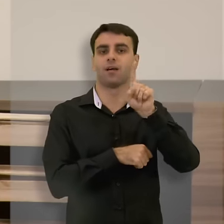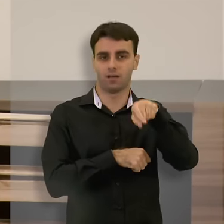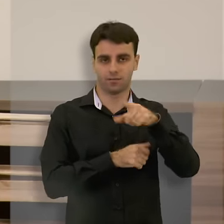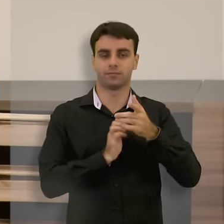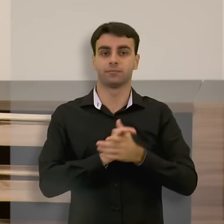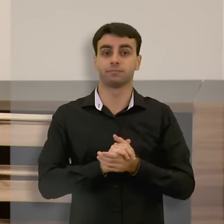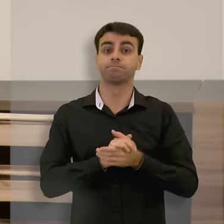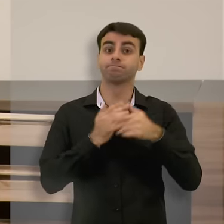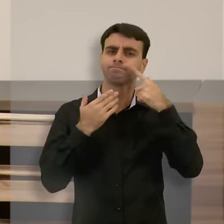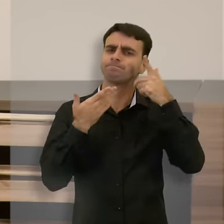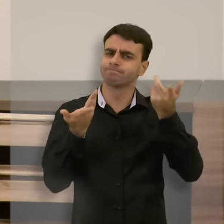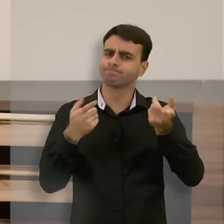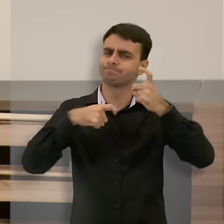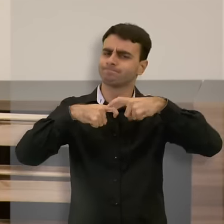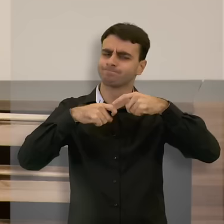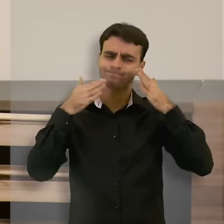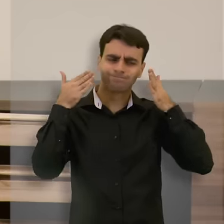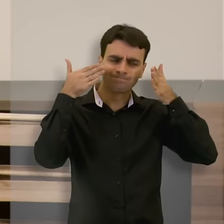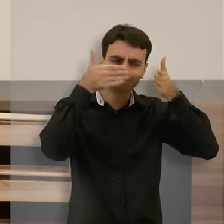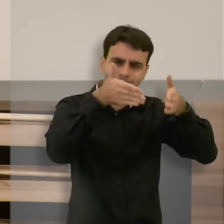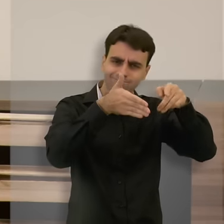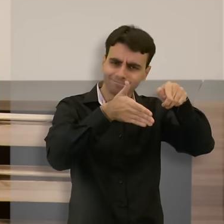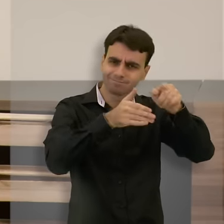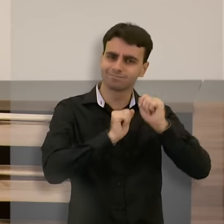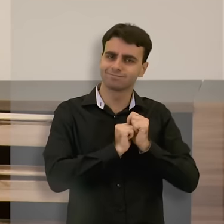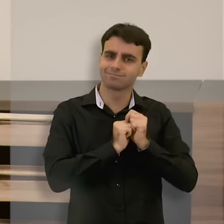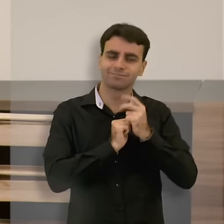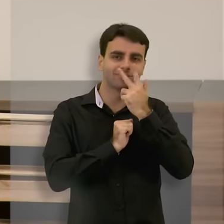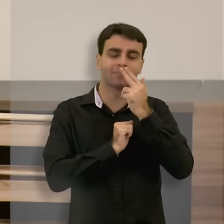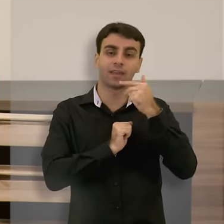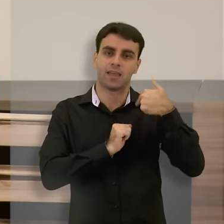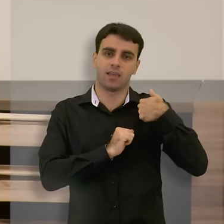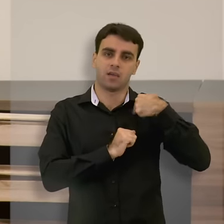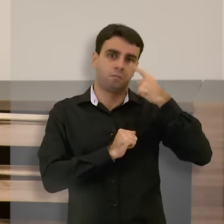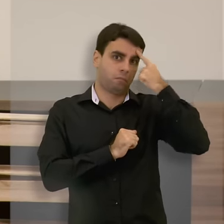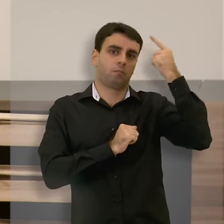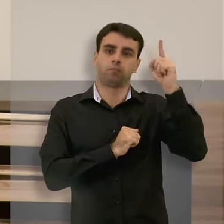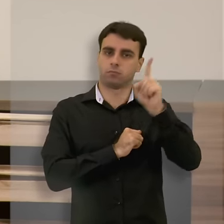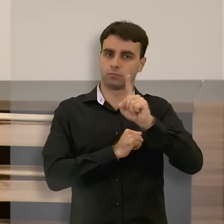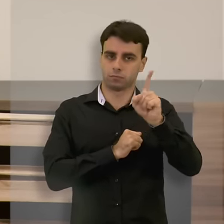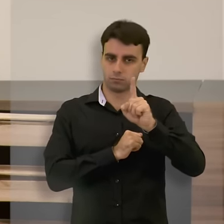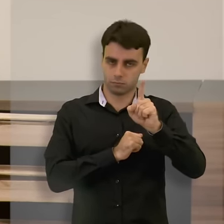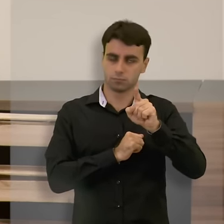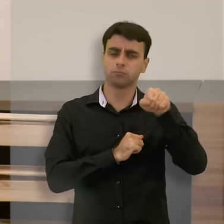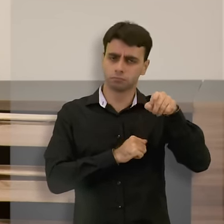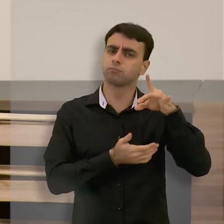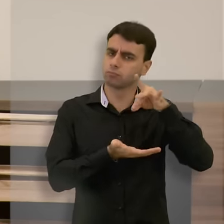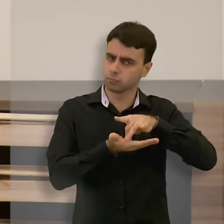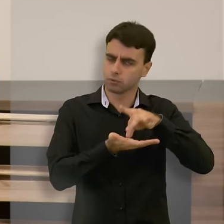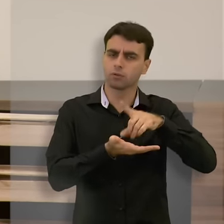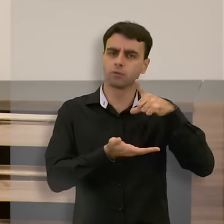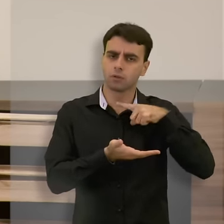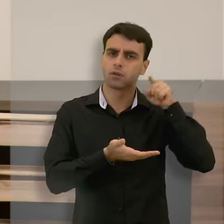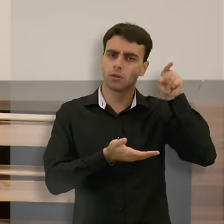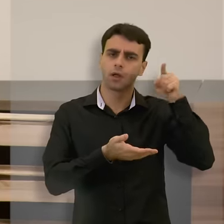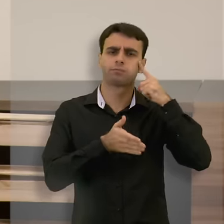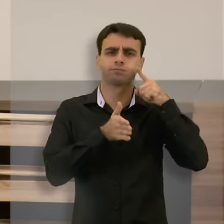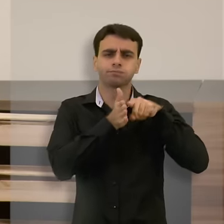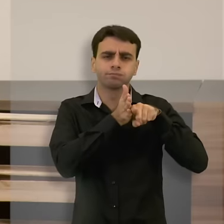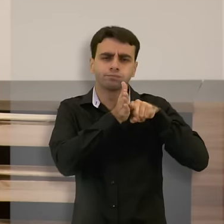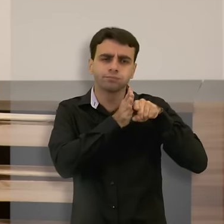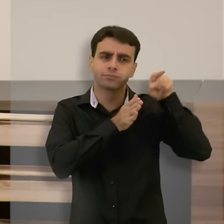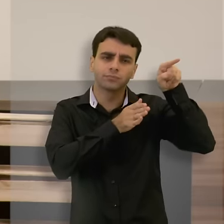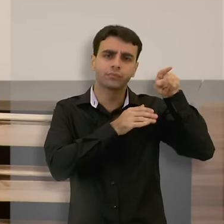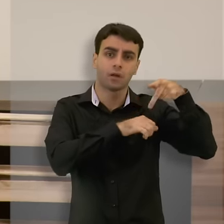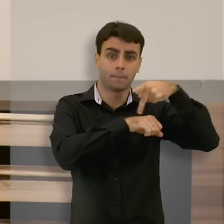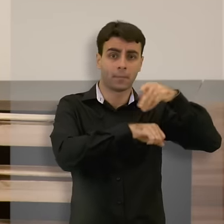Esse termo, medicina centrada nas pessoas, não é um termo que eu estou inventando. Ele é um termo que foi desenvolvido por pesquisadores